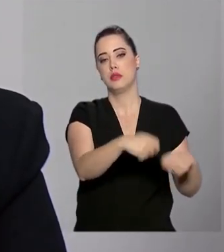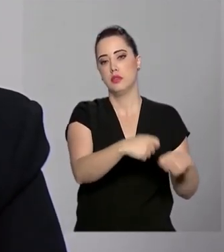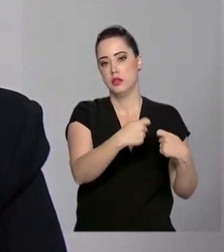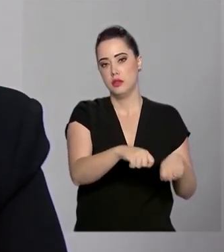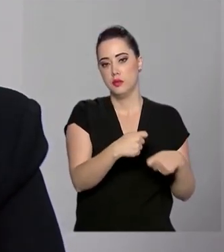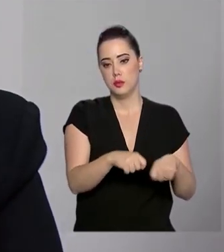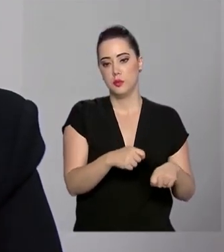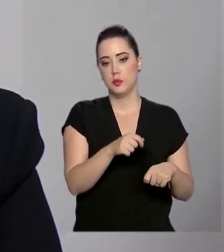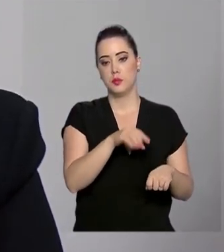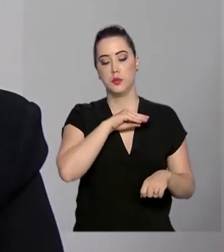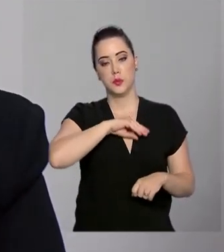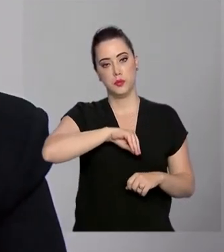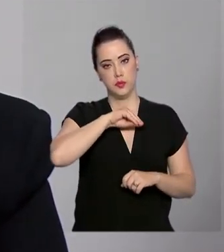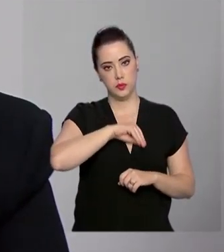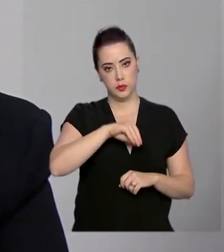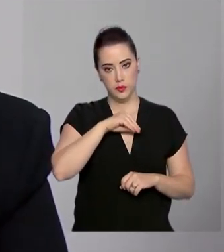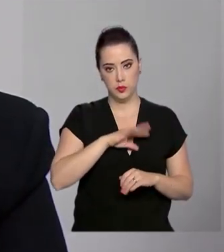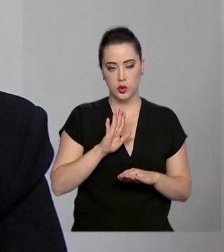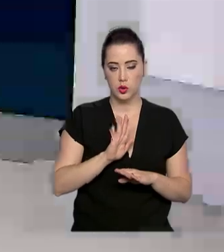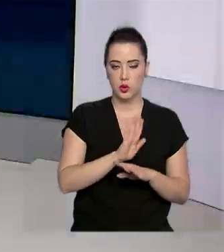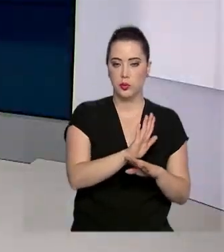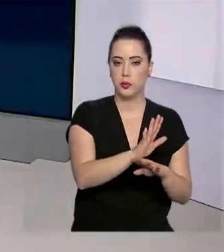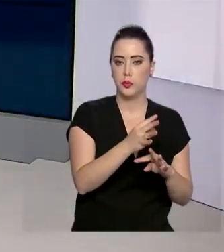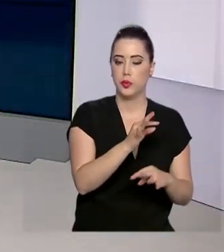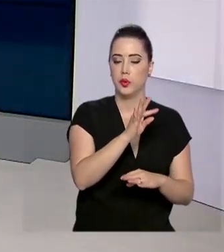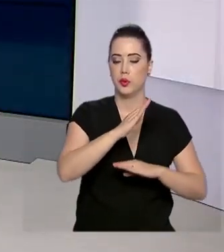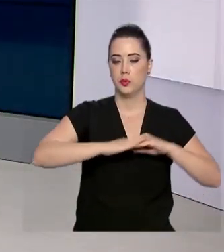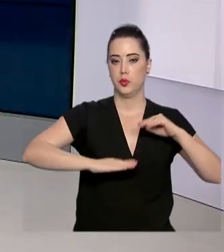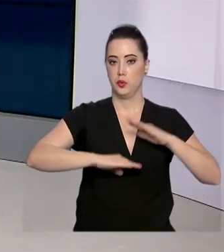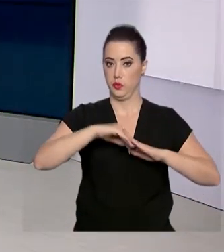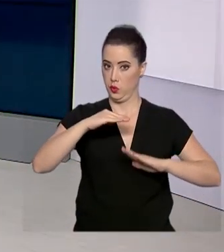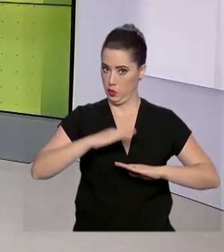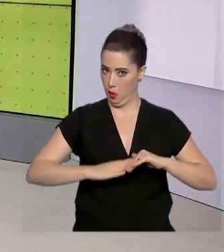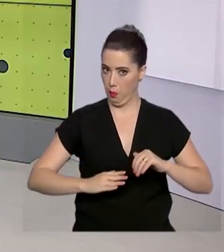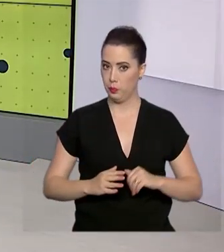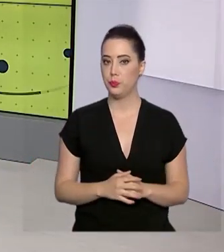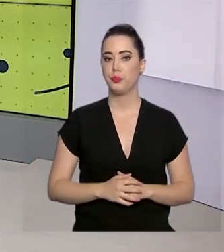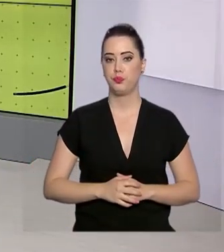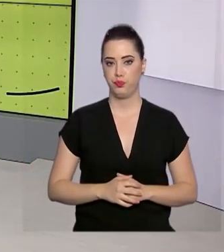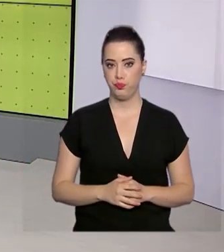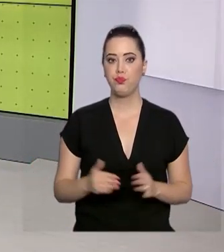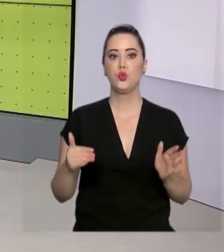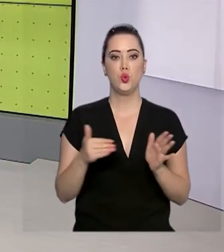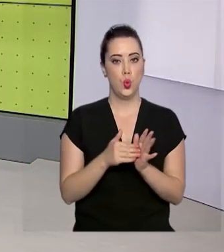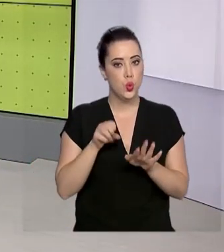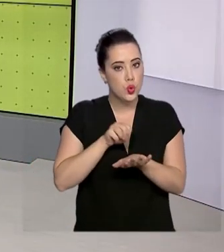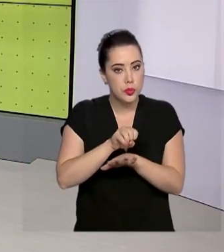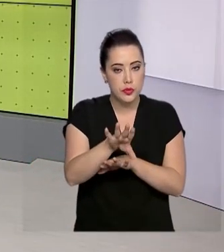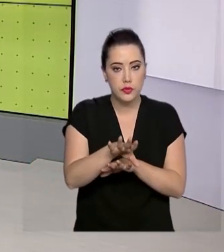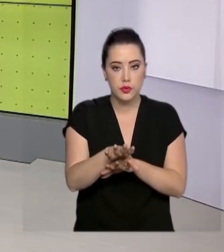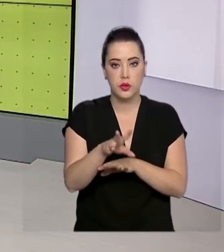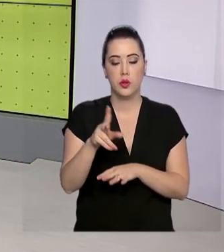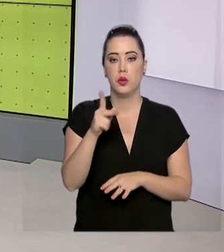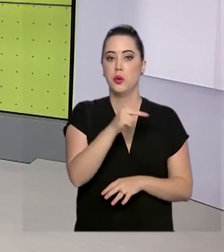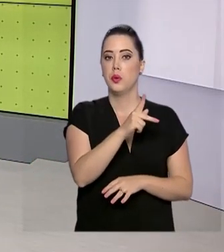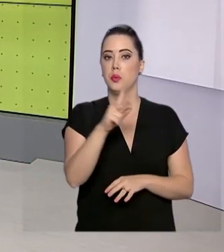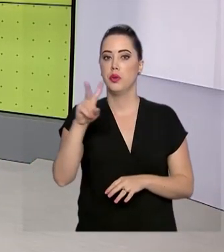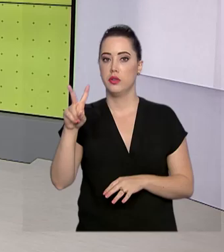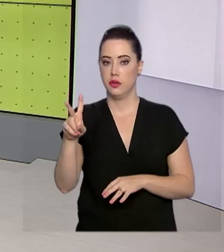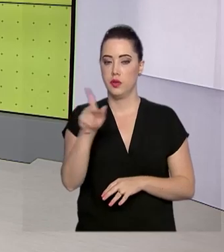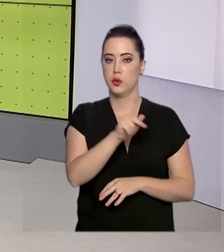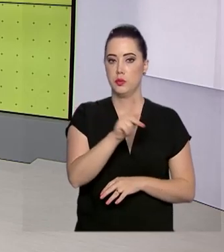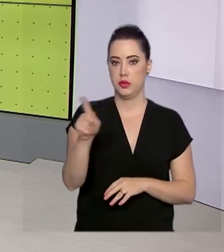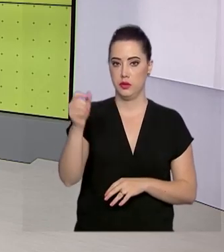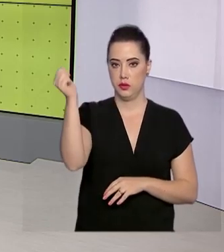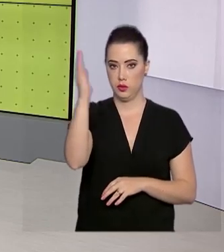de renda e de assistência técnica. Agora, uma última informação. O porta-voz da presidência da República,